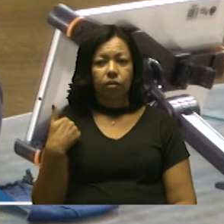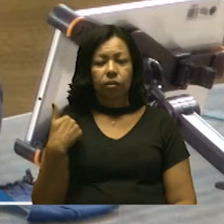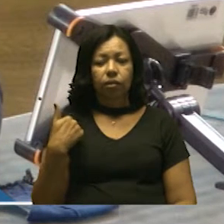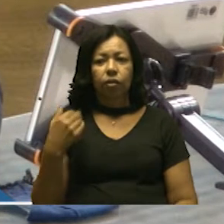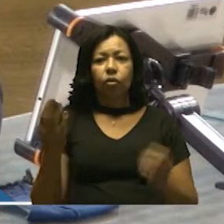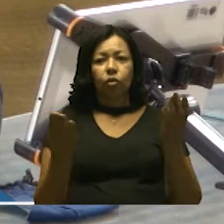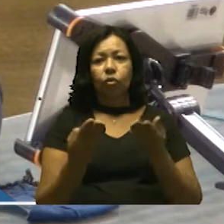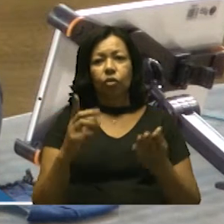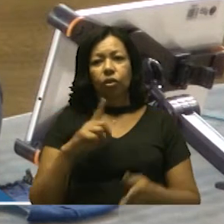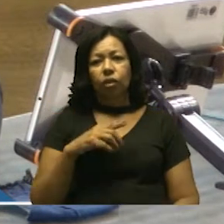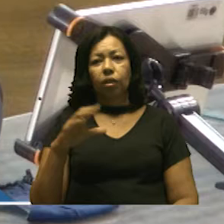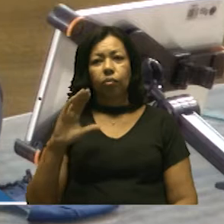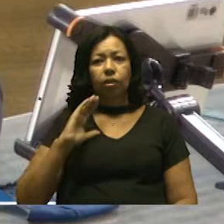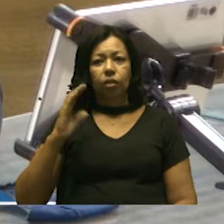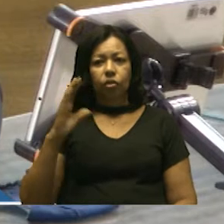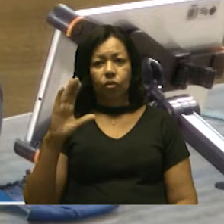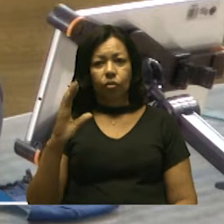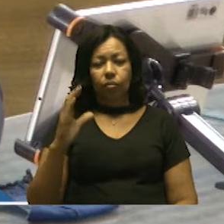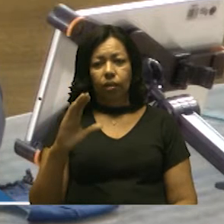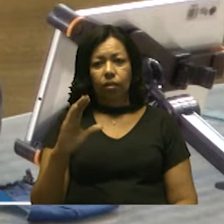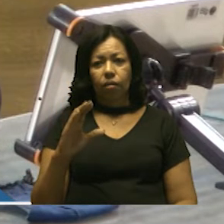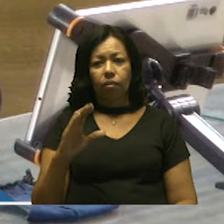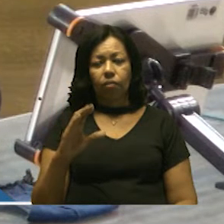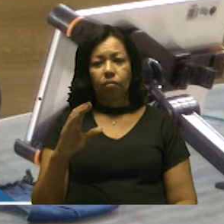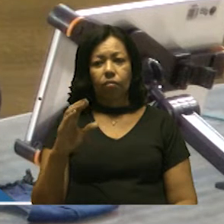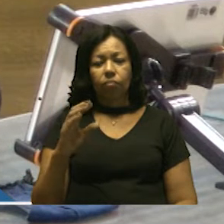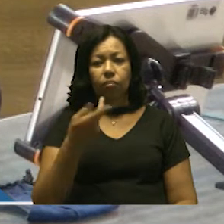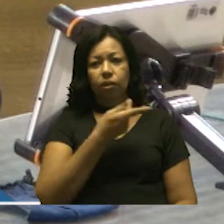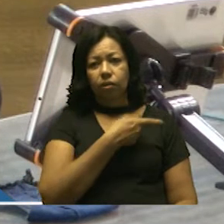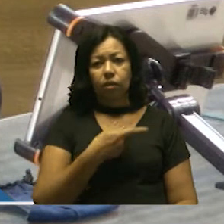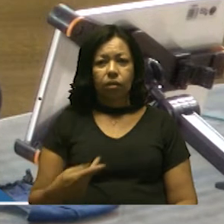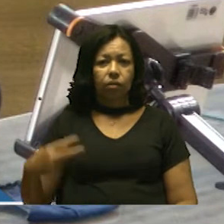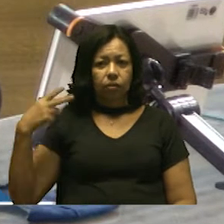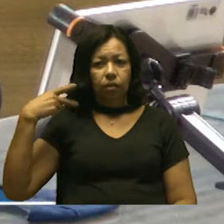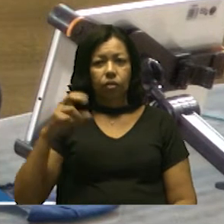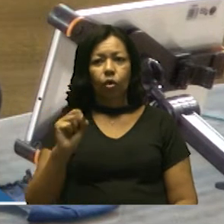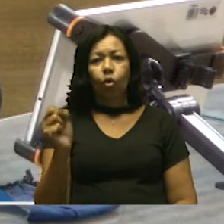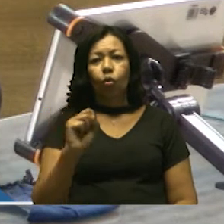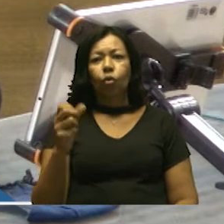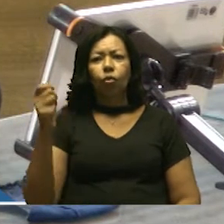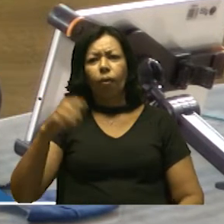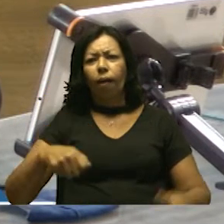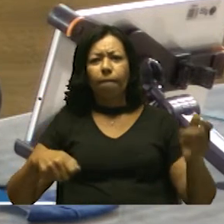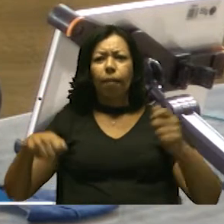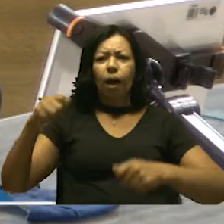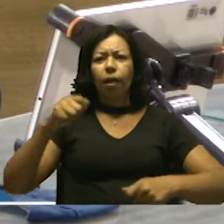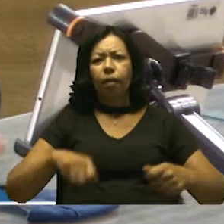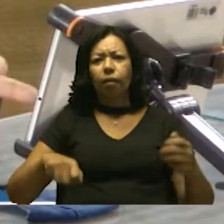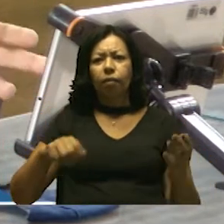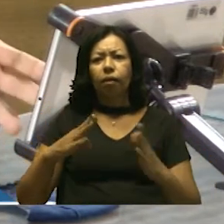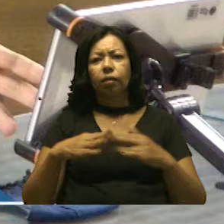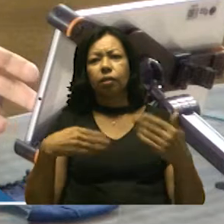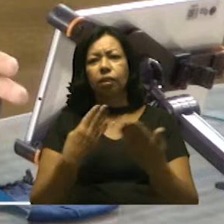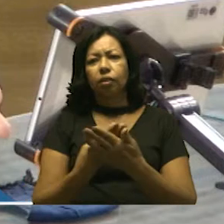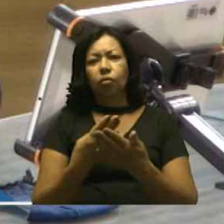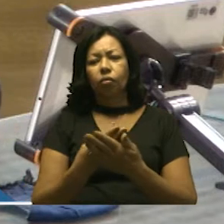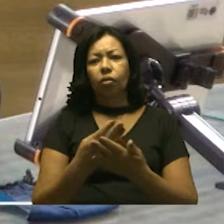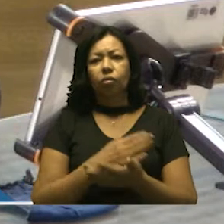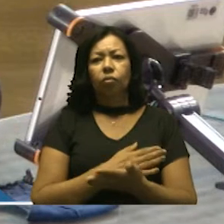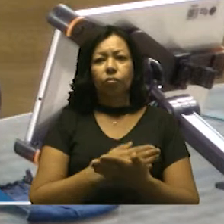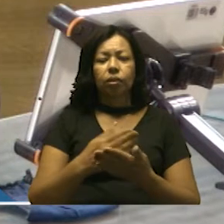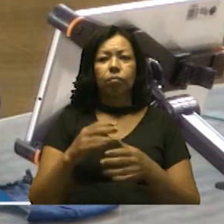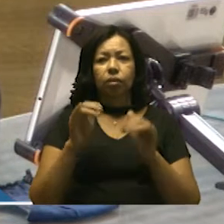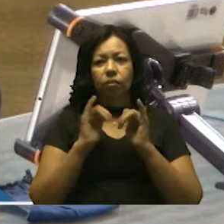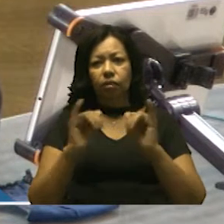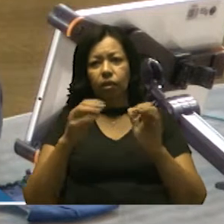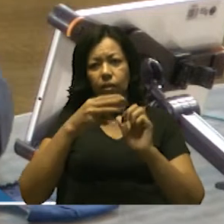hoje nós temos em Cubatão, presidente, senhores vereadores, oito bandas nas escolas. Quando nós começamos a